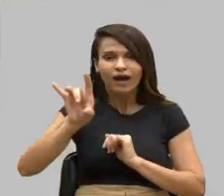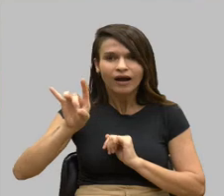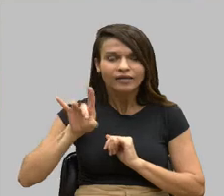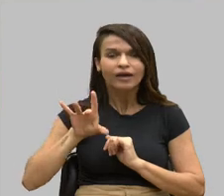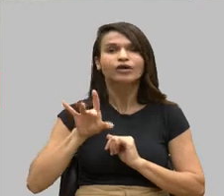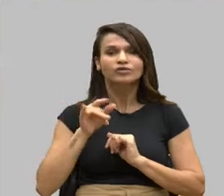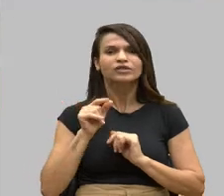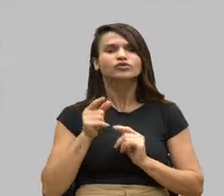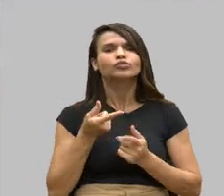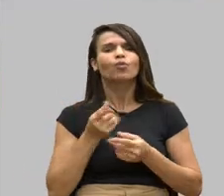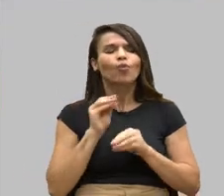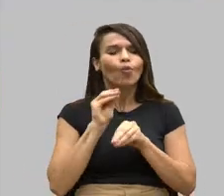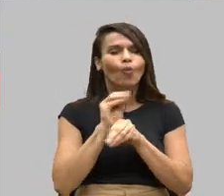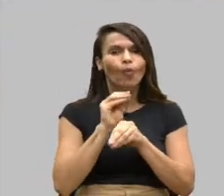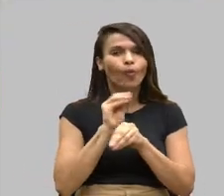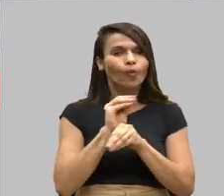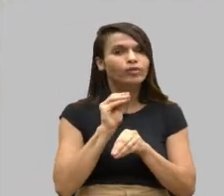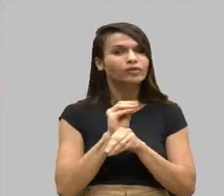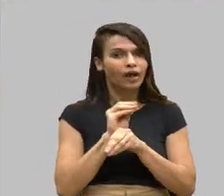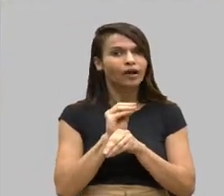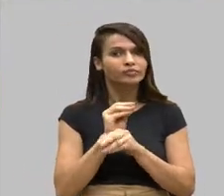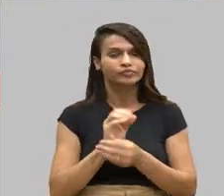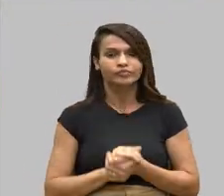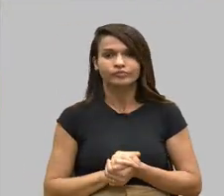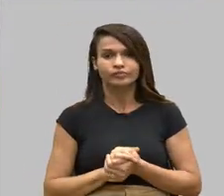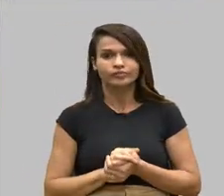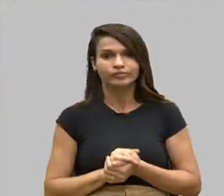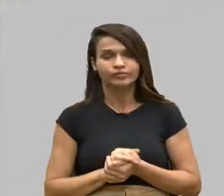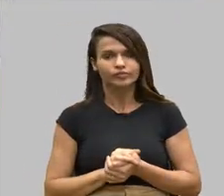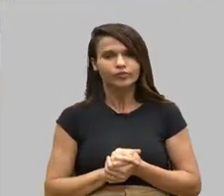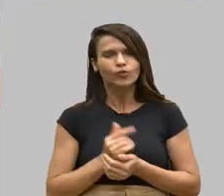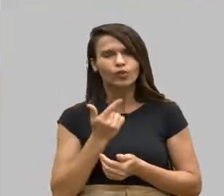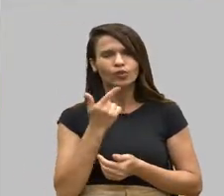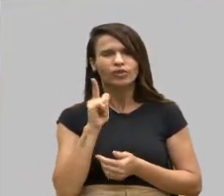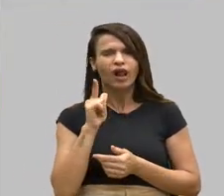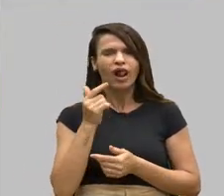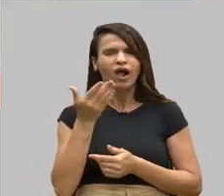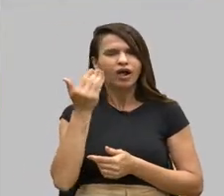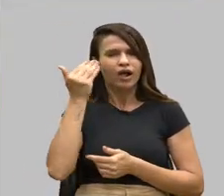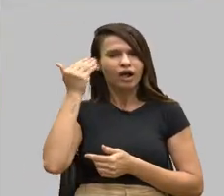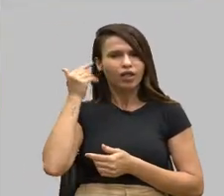preservado. sabe outra coisa, doutor Maurício? Lá em 2019,